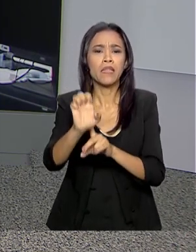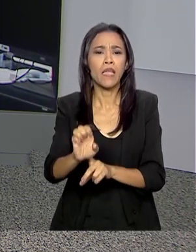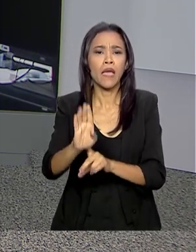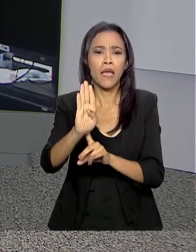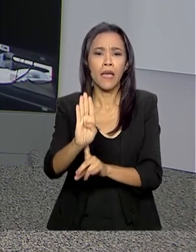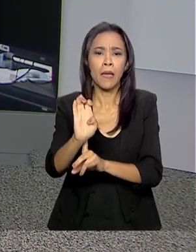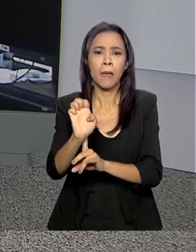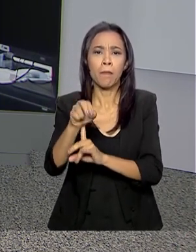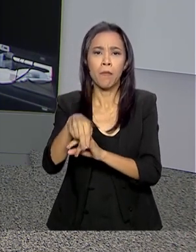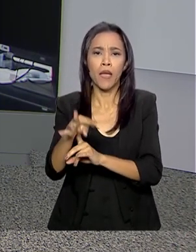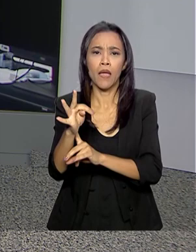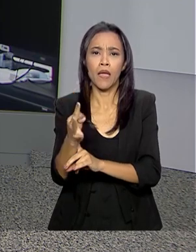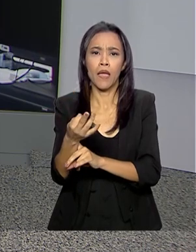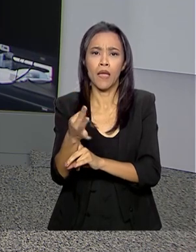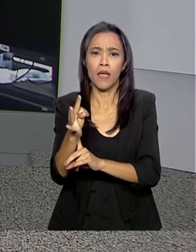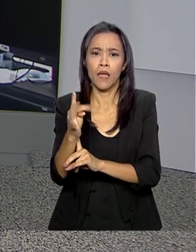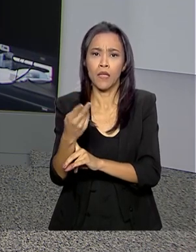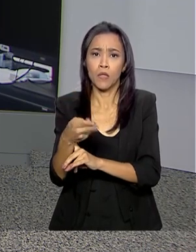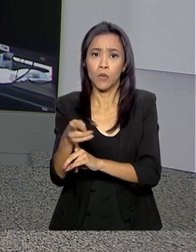debêntures.